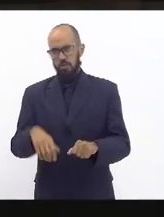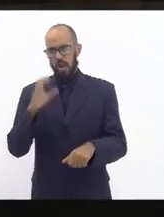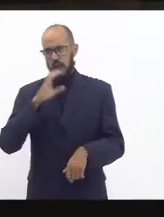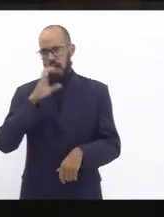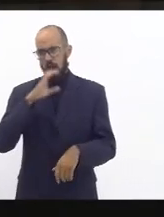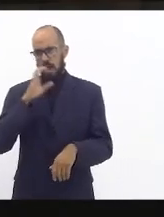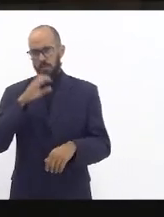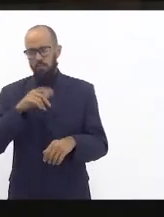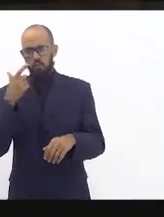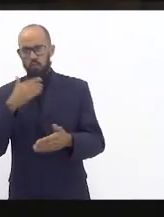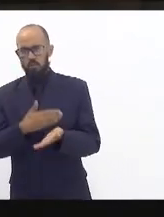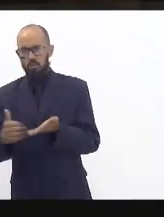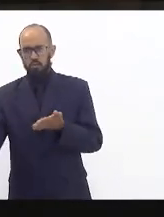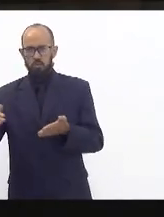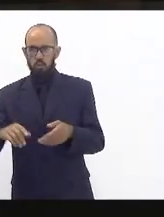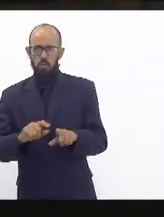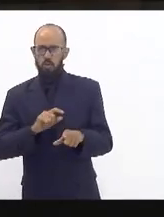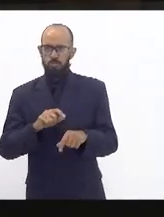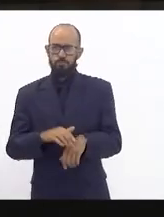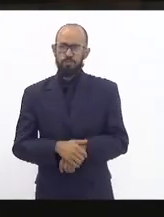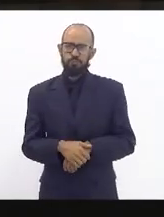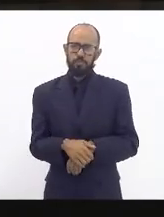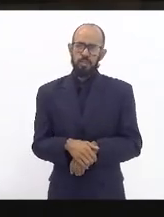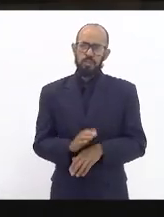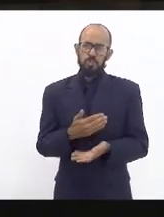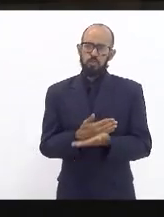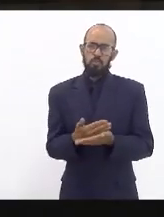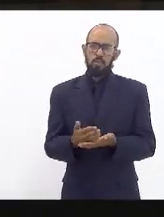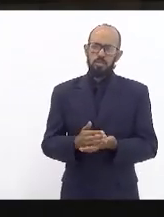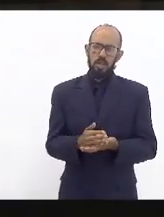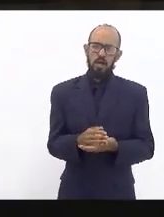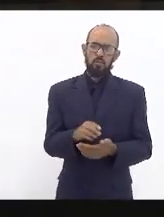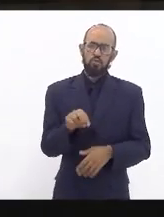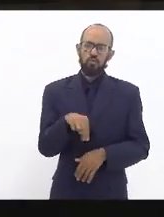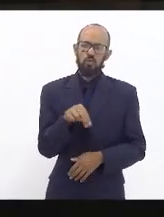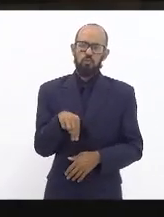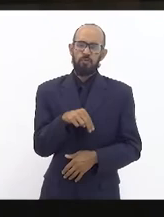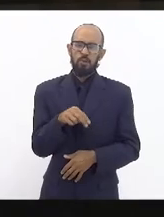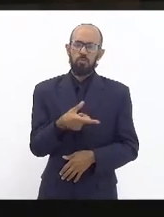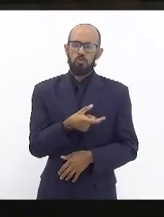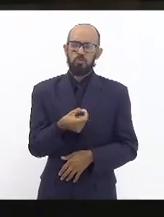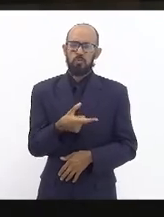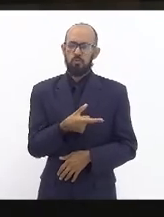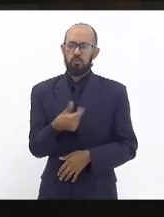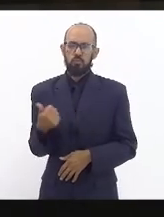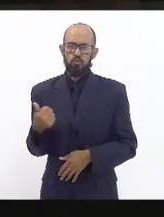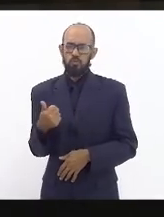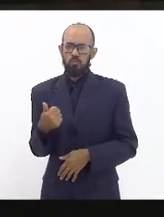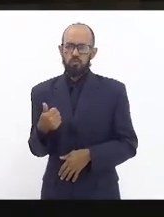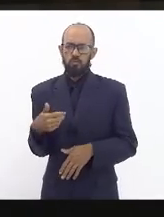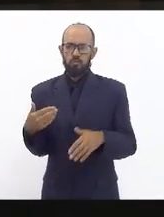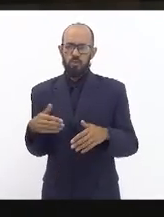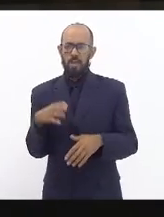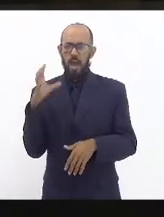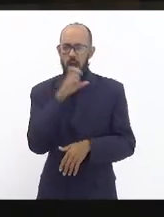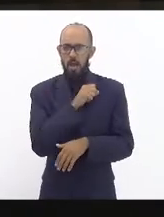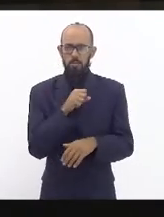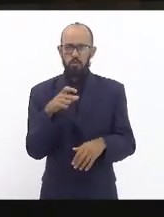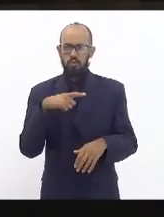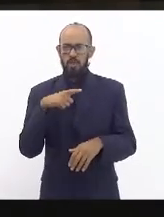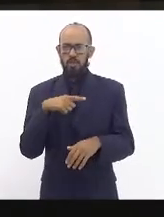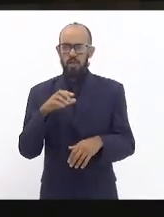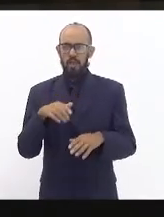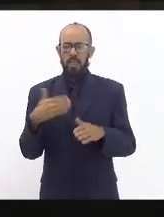mesmo começou a brincadeira de começar essa brincadeira de mau gosto em novembro de 21 e foi tão rápido que agora já tem até licença